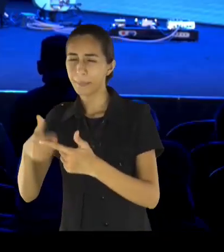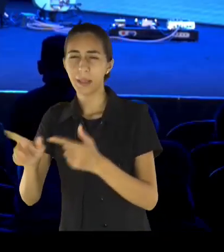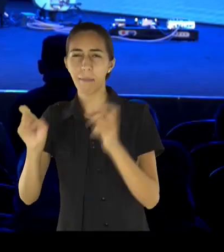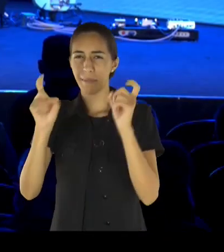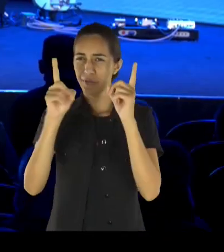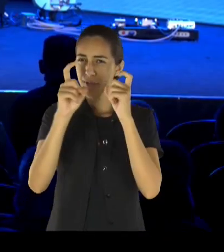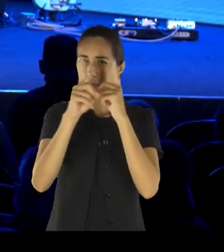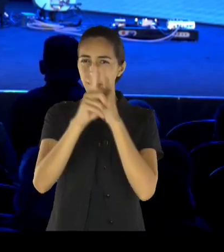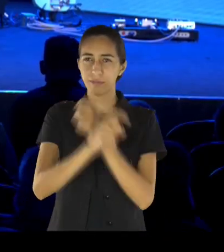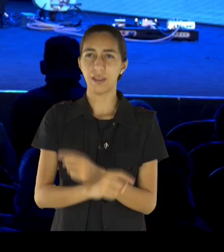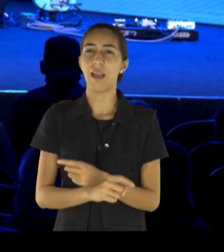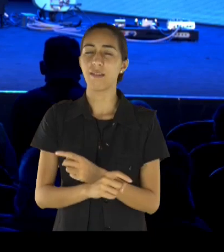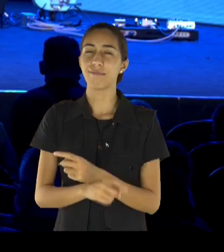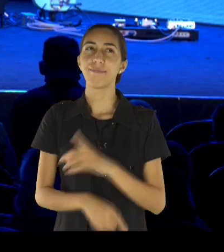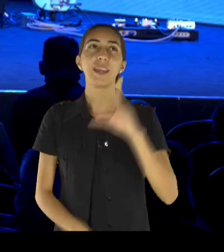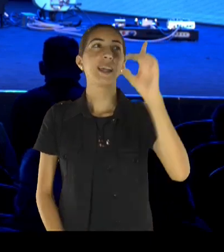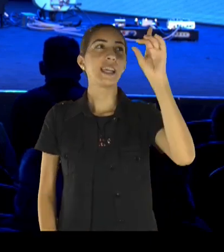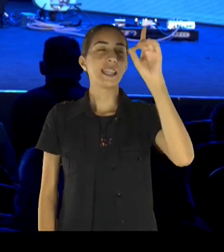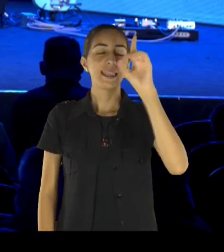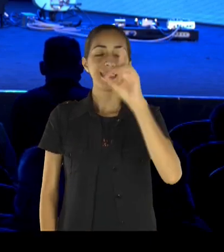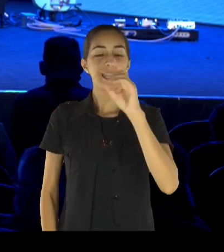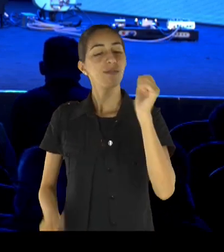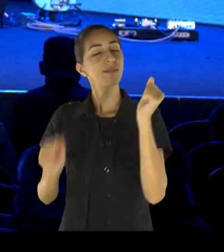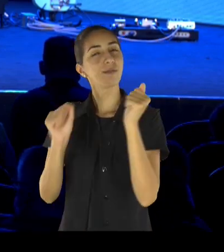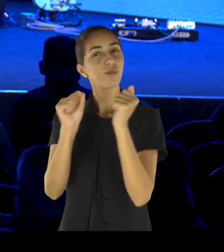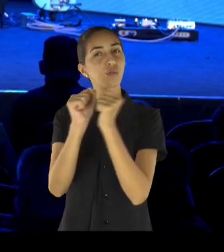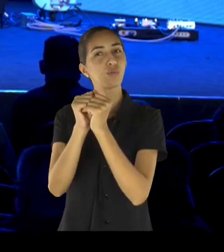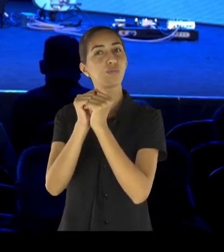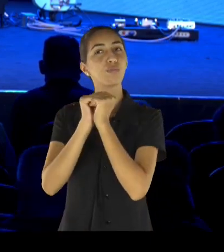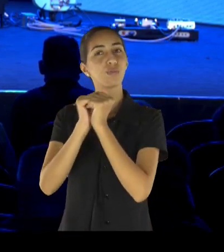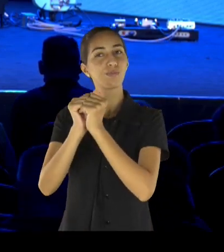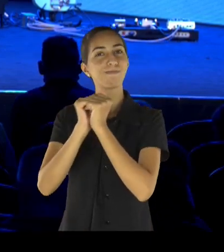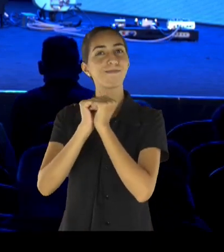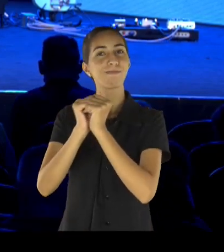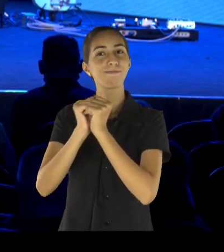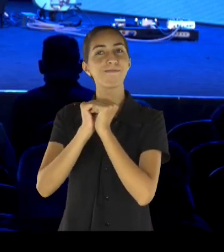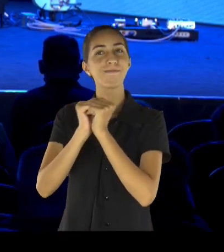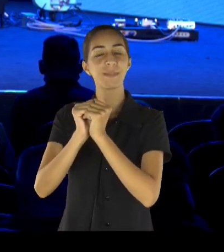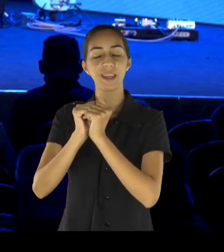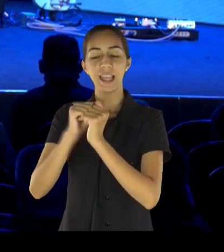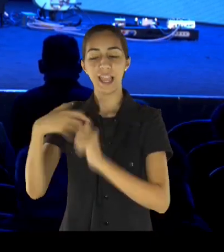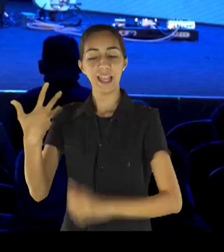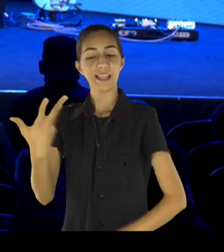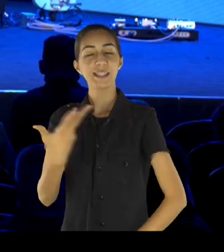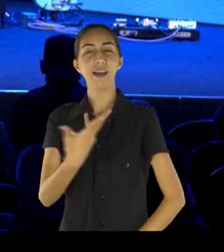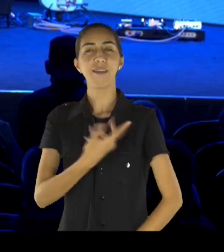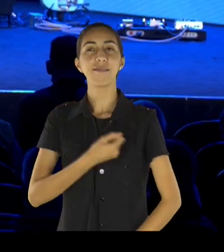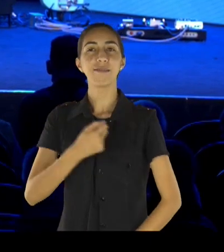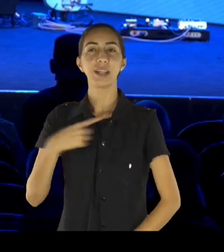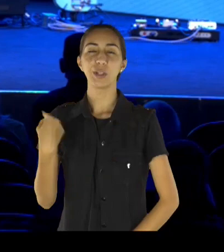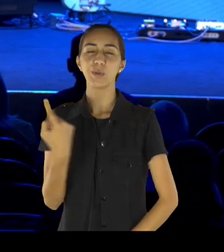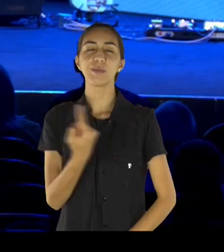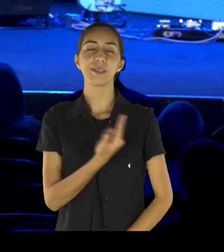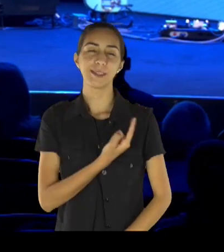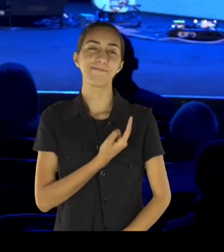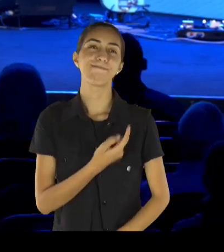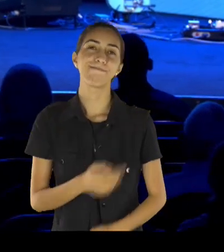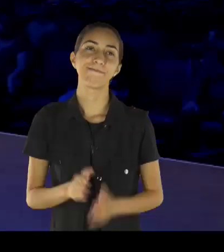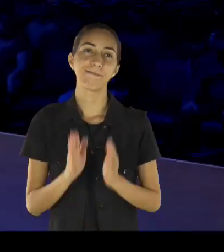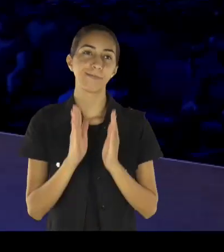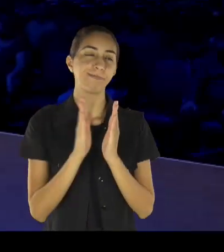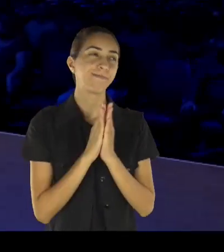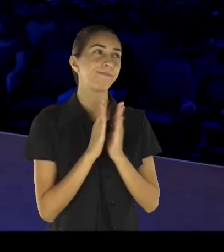vai convosco, a pelejar contra os vossos inimigos, para salvá-los, Pai Celestial, nessa noite,